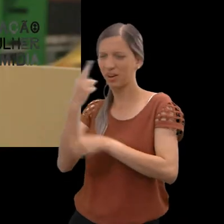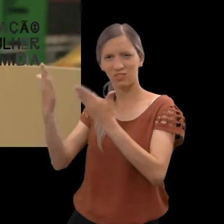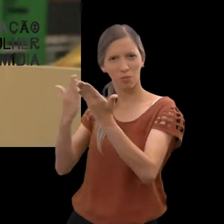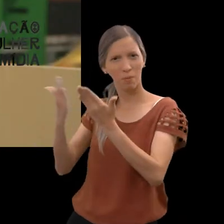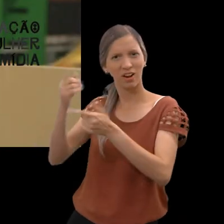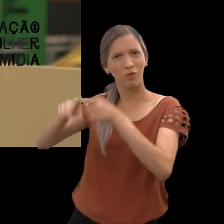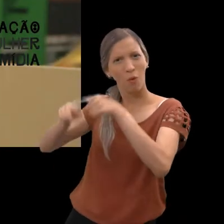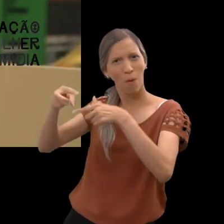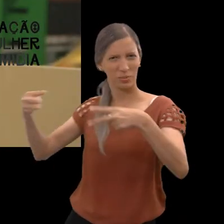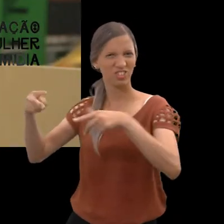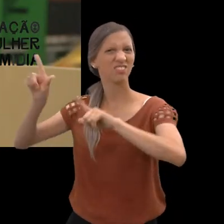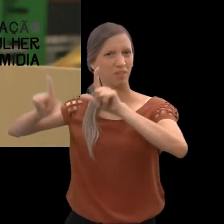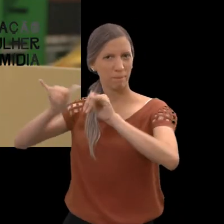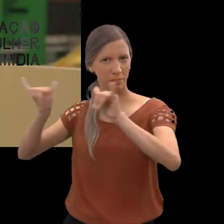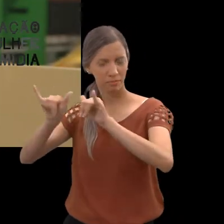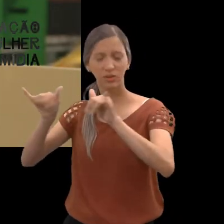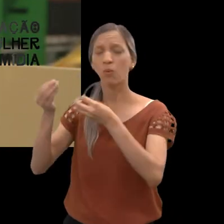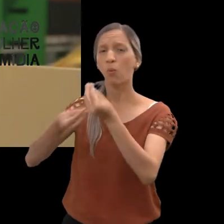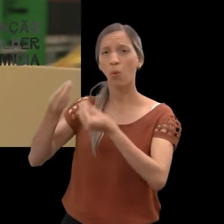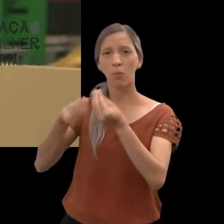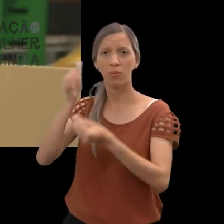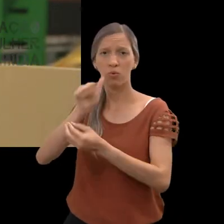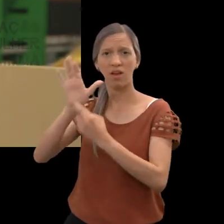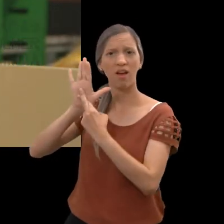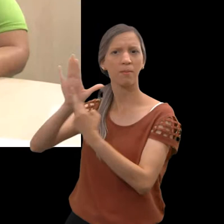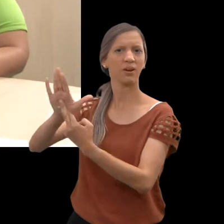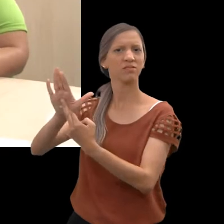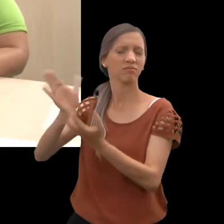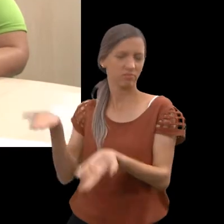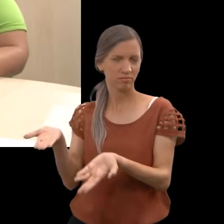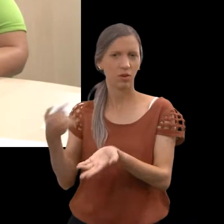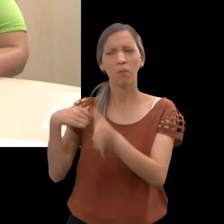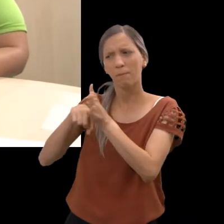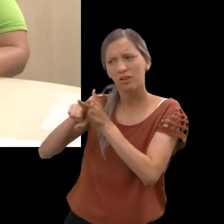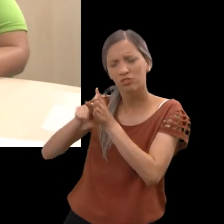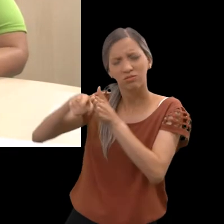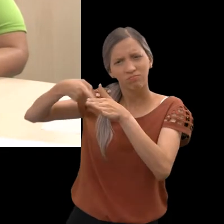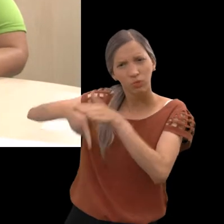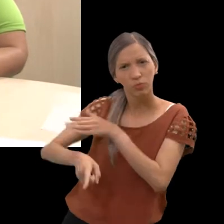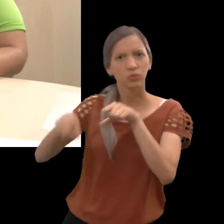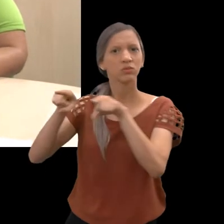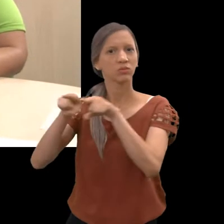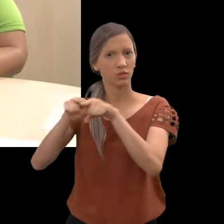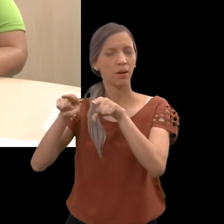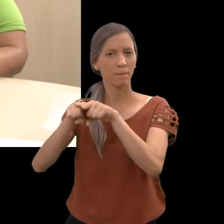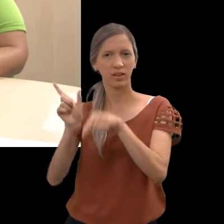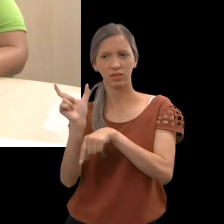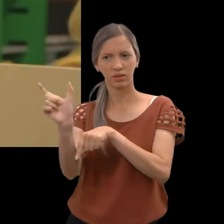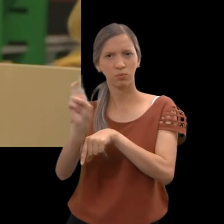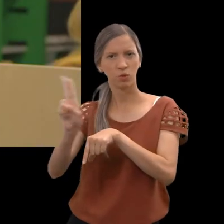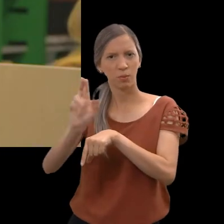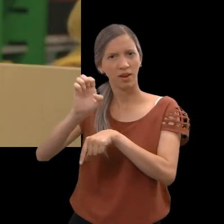na mídia, sabe? Como a mulher era retratada. quando eu fui pesquisar mais a fundo eu ainda achei um